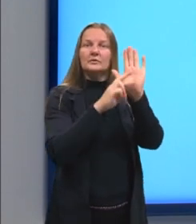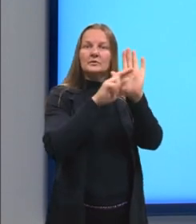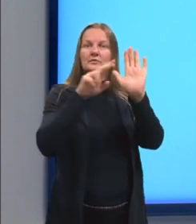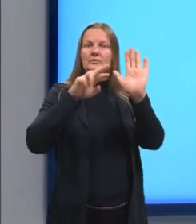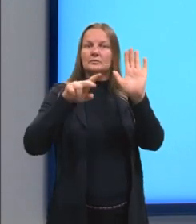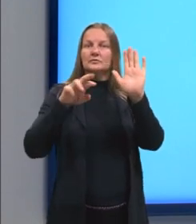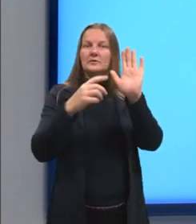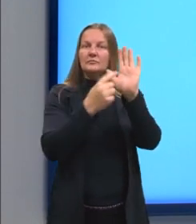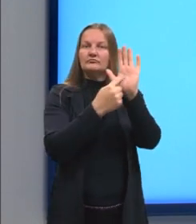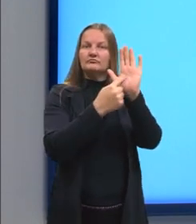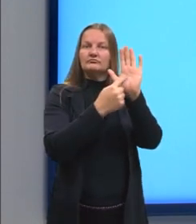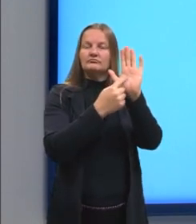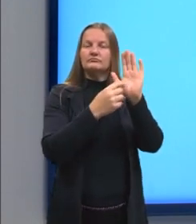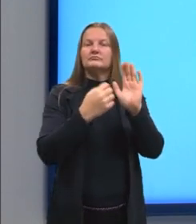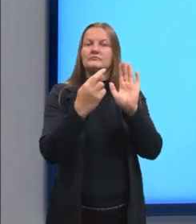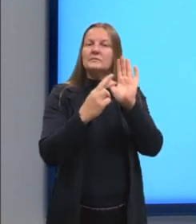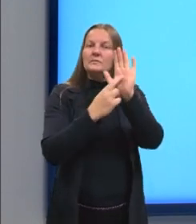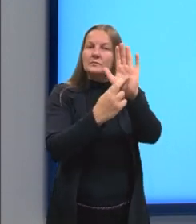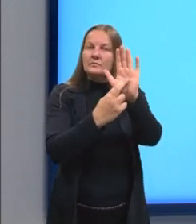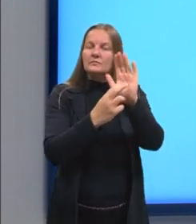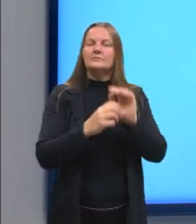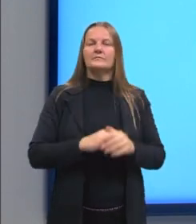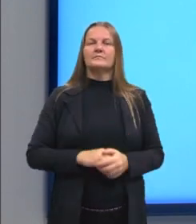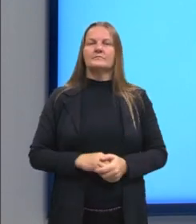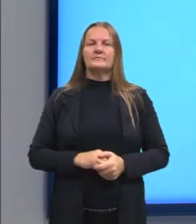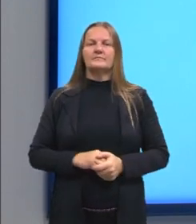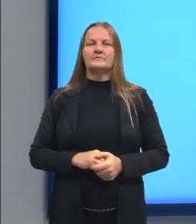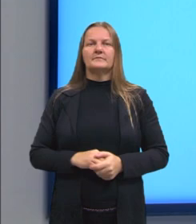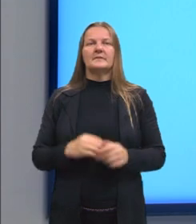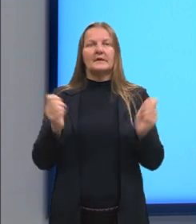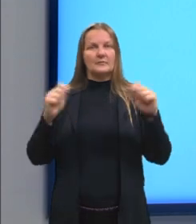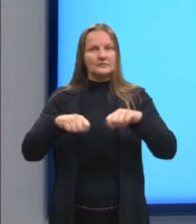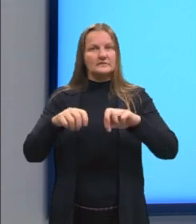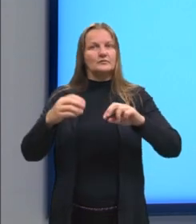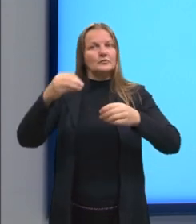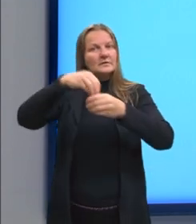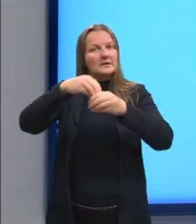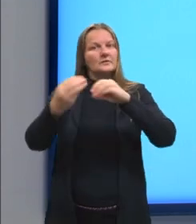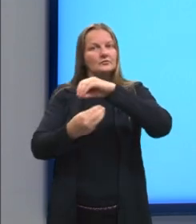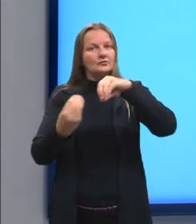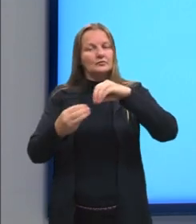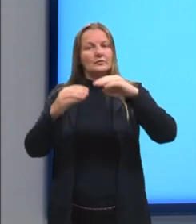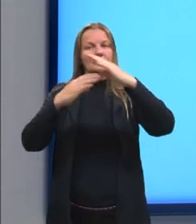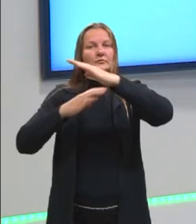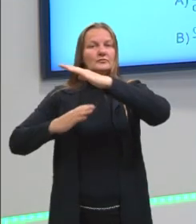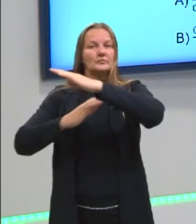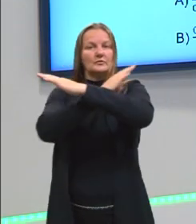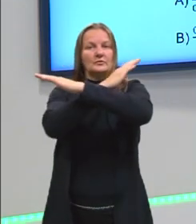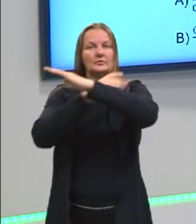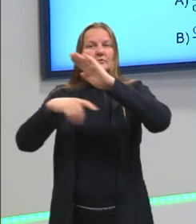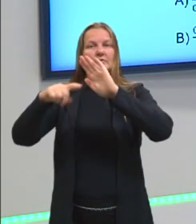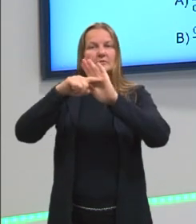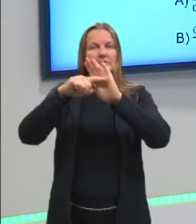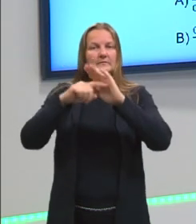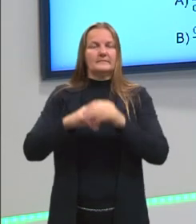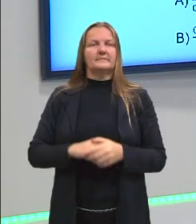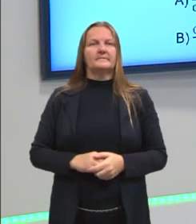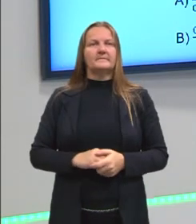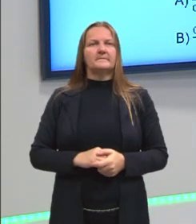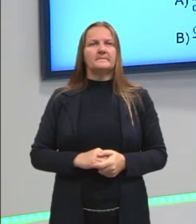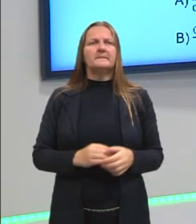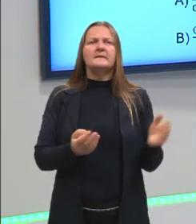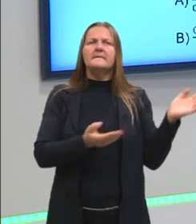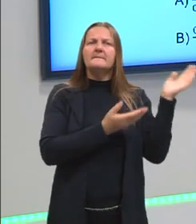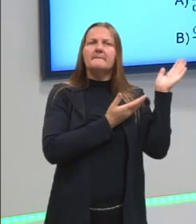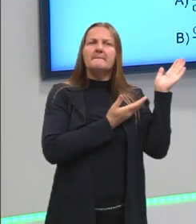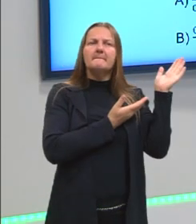Ao invés da igualdade, nós temos estes termos aqui que representam a desigualdade. Aqui eu trouxe para